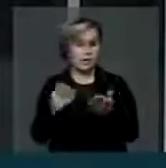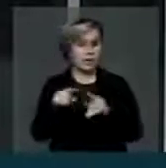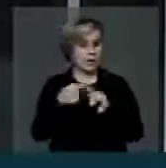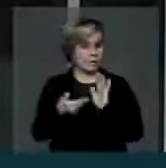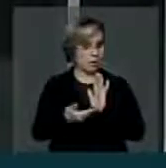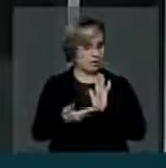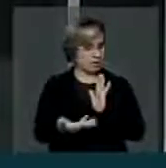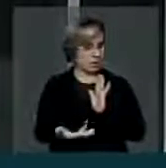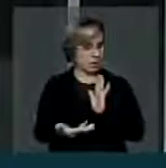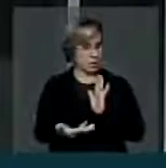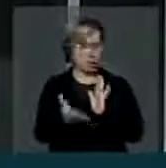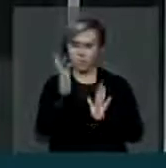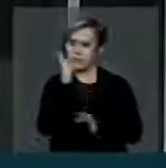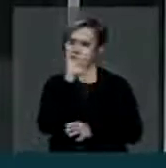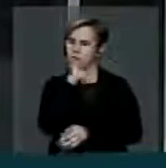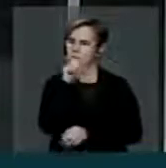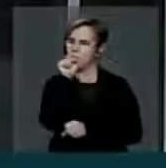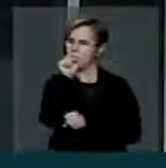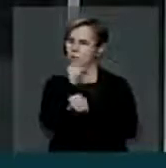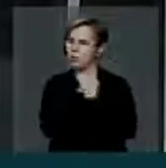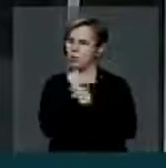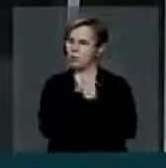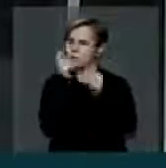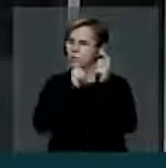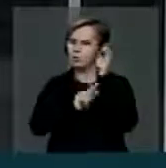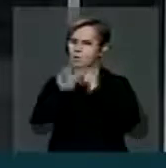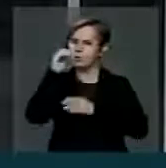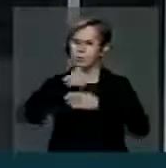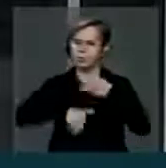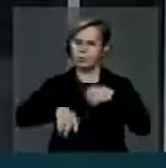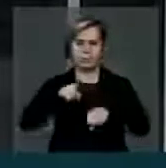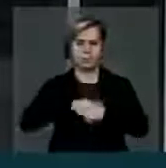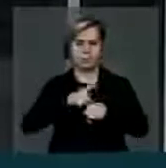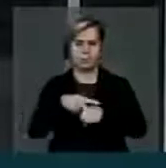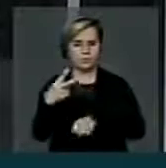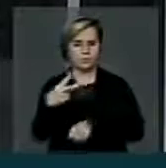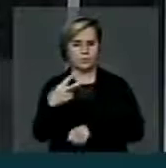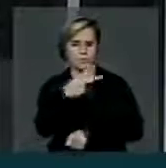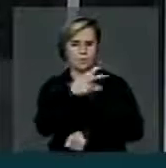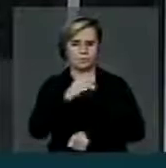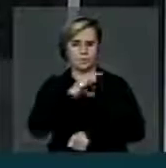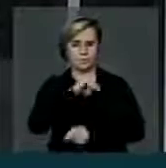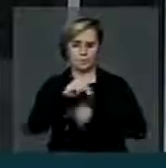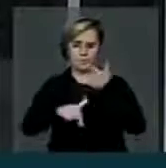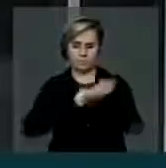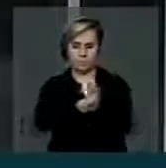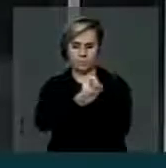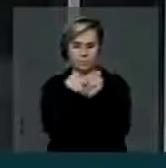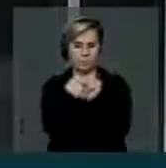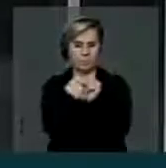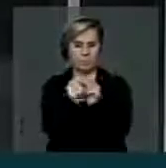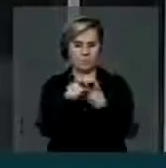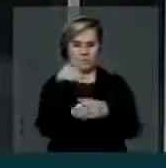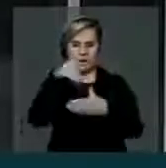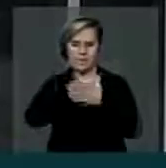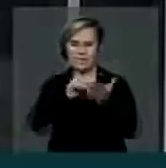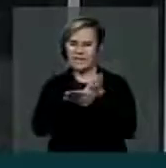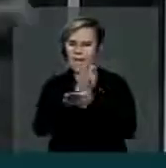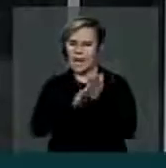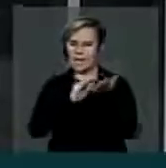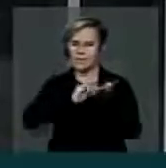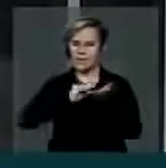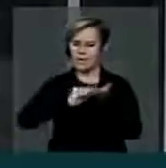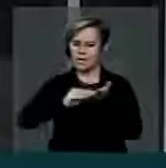que levou oito anos para votar em segundo turno, a PEC do trabalho escravo, e que não bota na pauta